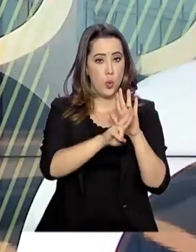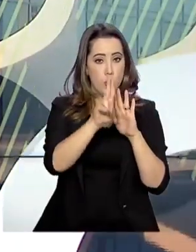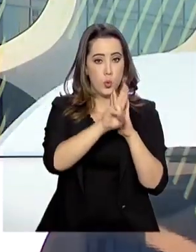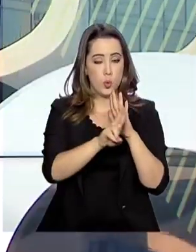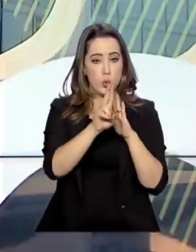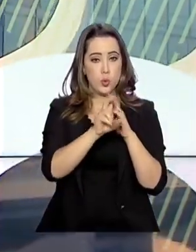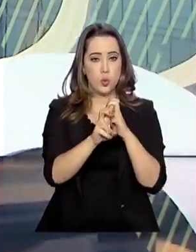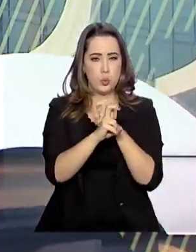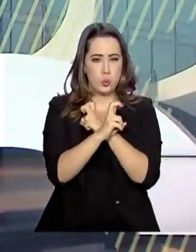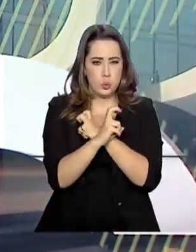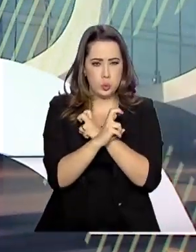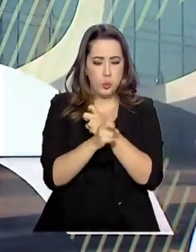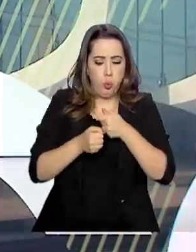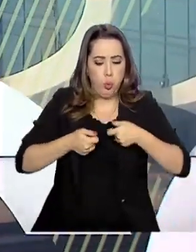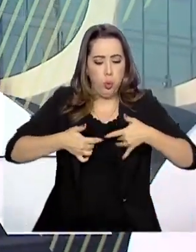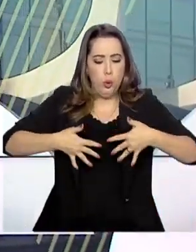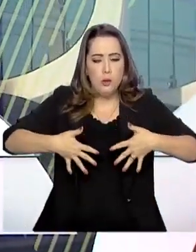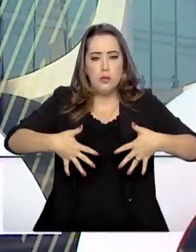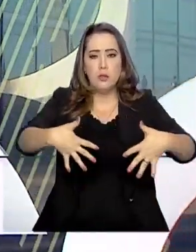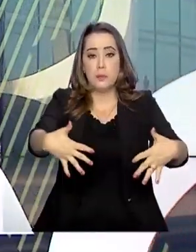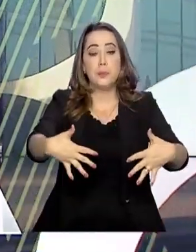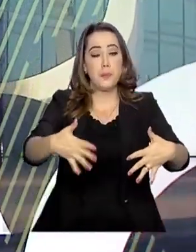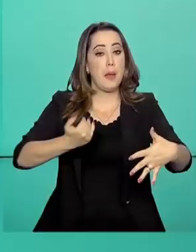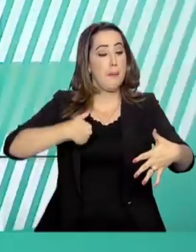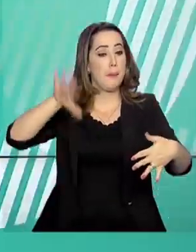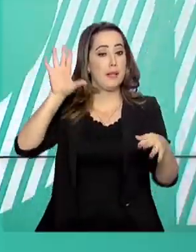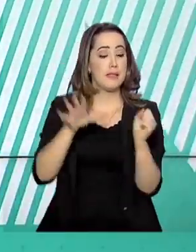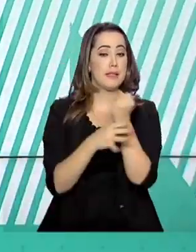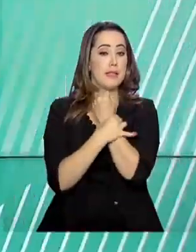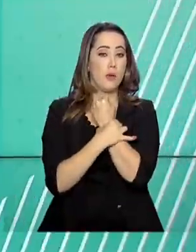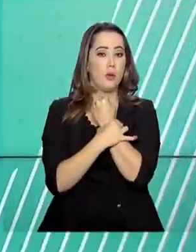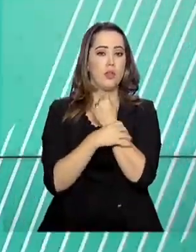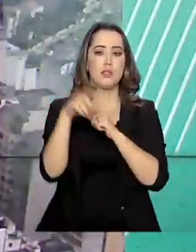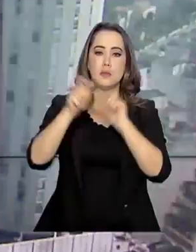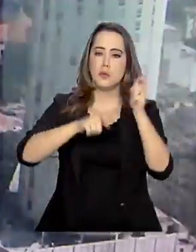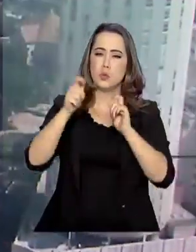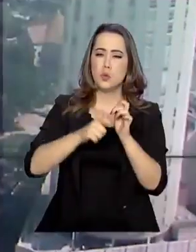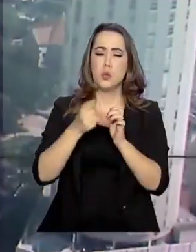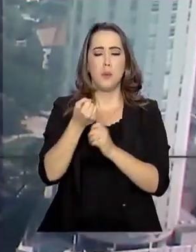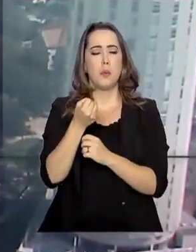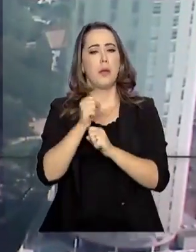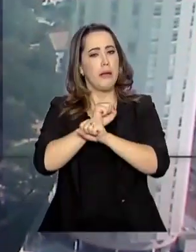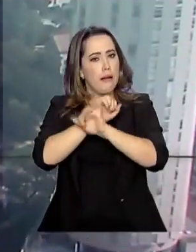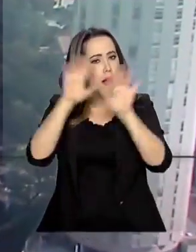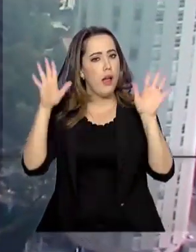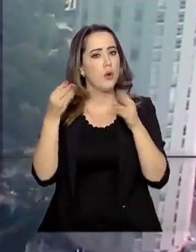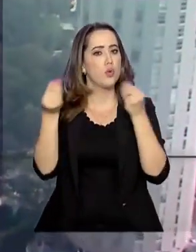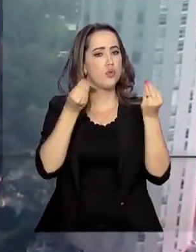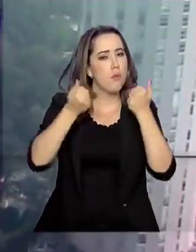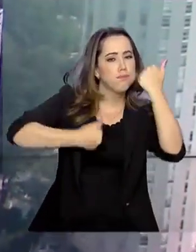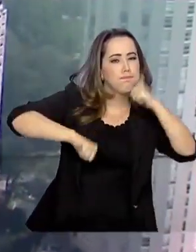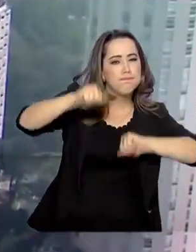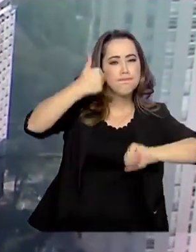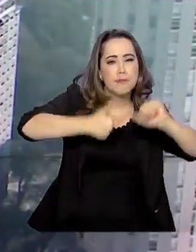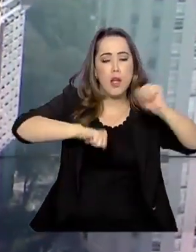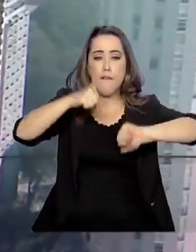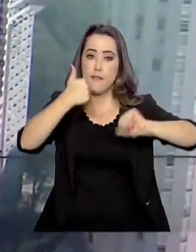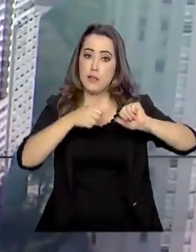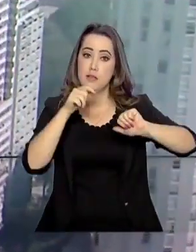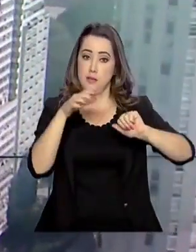mais segurança para o mercado consumidor. Na prática, torna mais claros critérios de avaliação e classificação